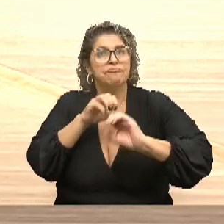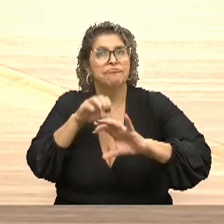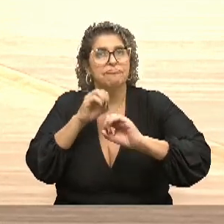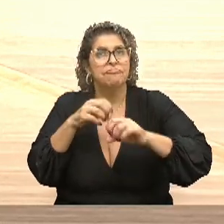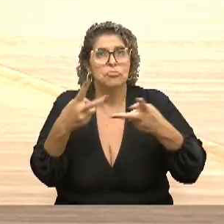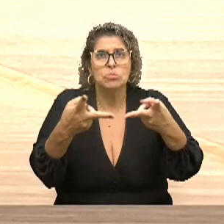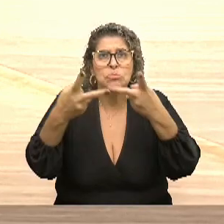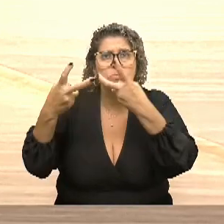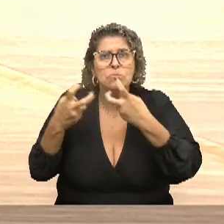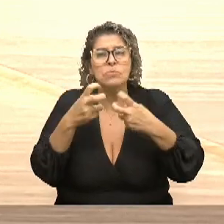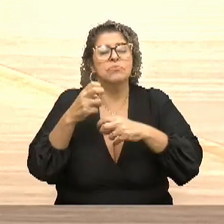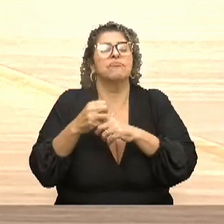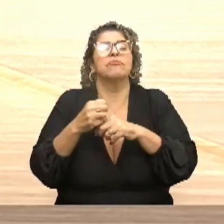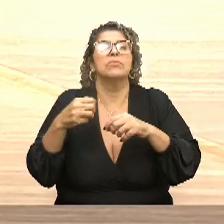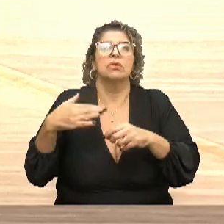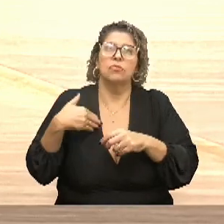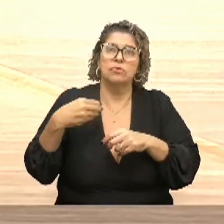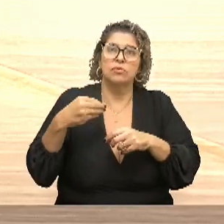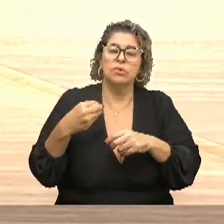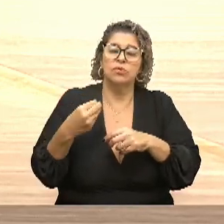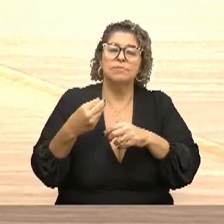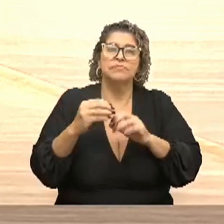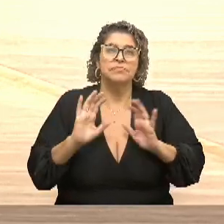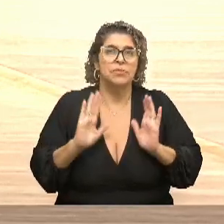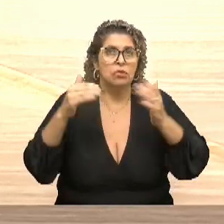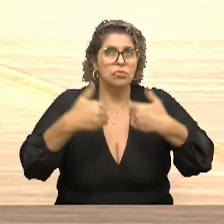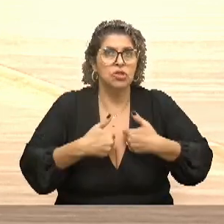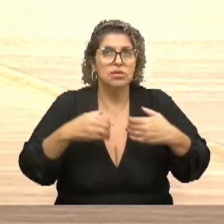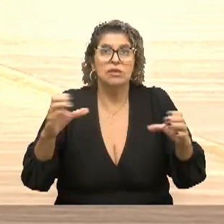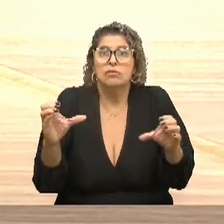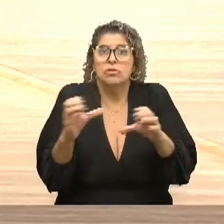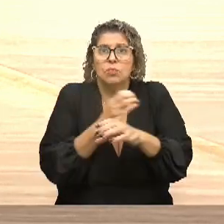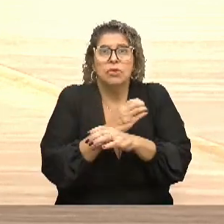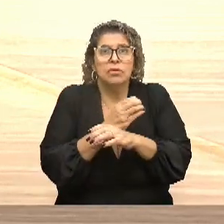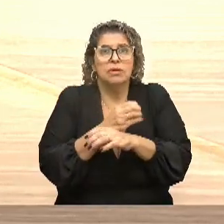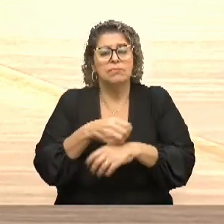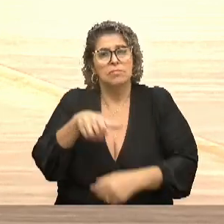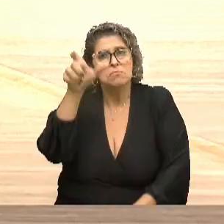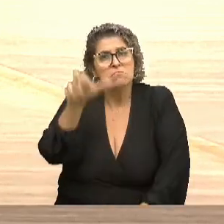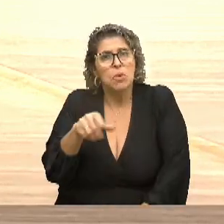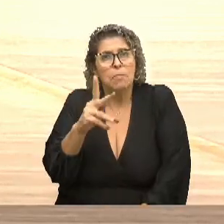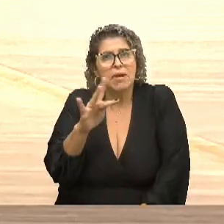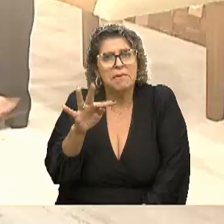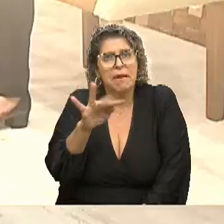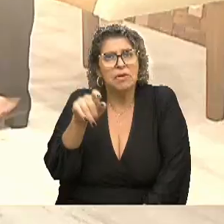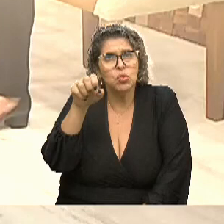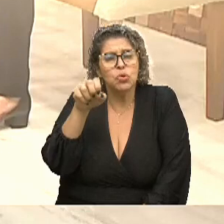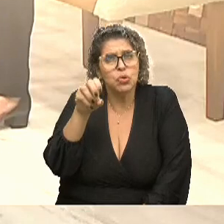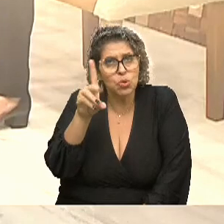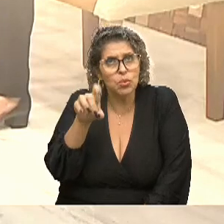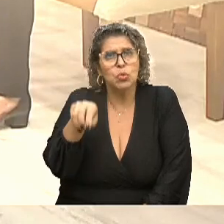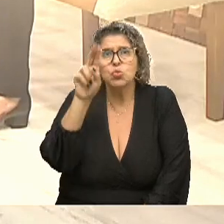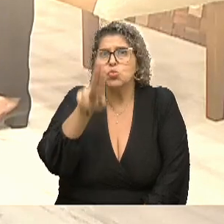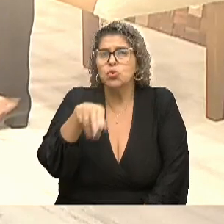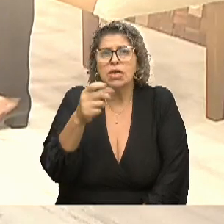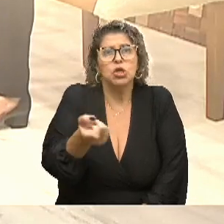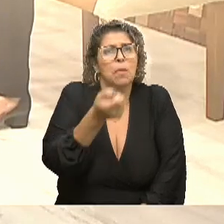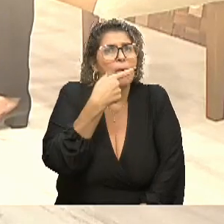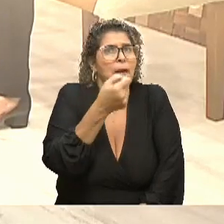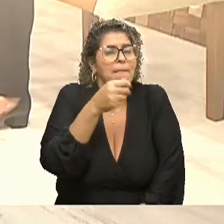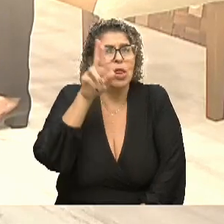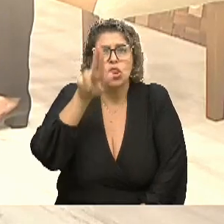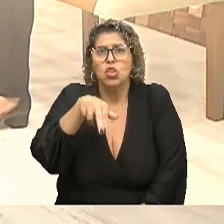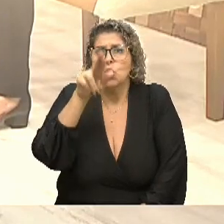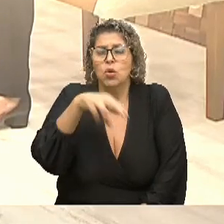autista na sua totalidade, integralidade, como bem falou a Ana. O Bernardo nunca tomou remédio, nunca tomou. E ele tinha